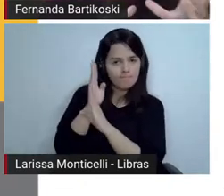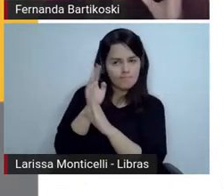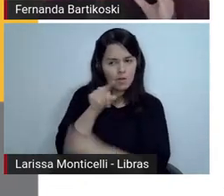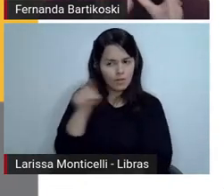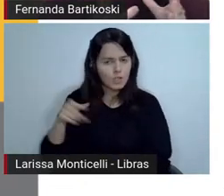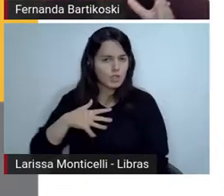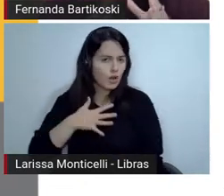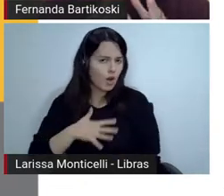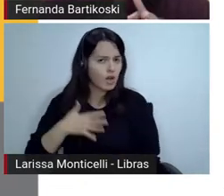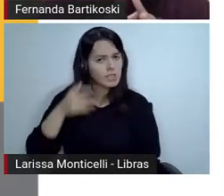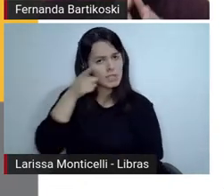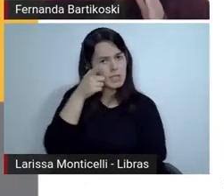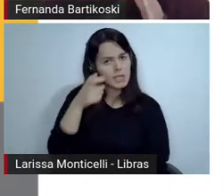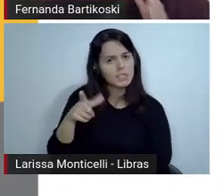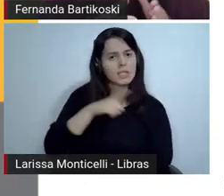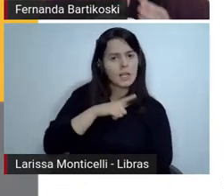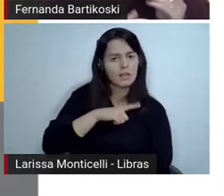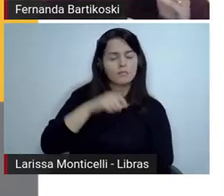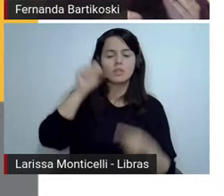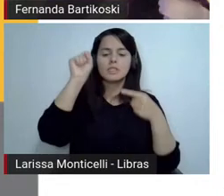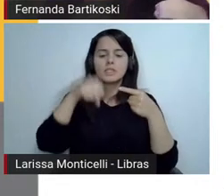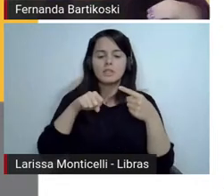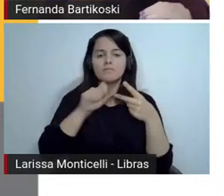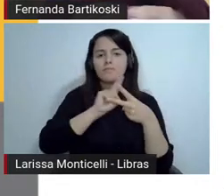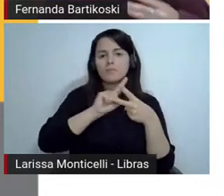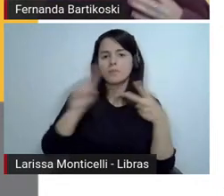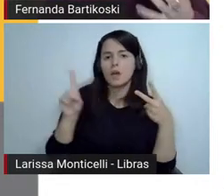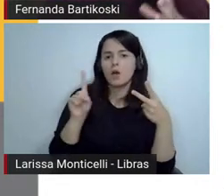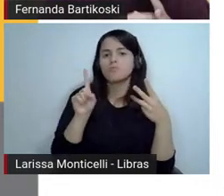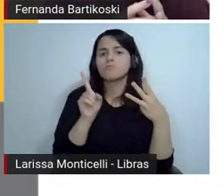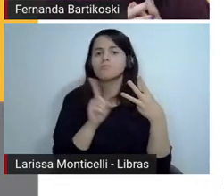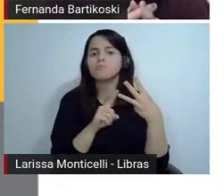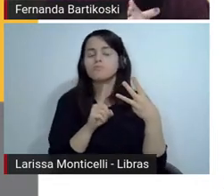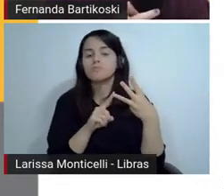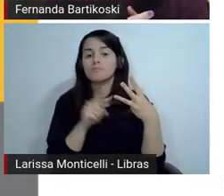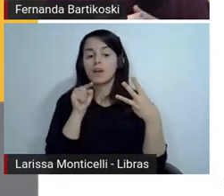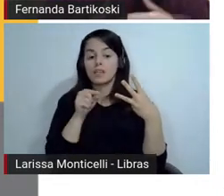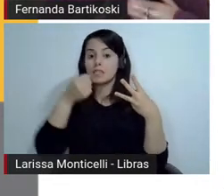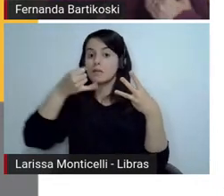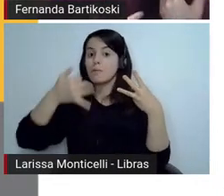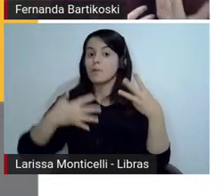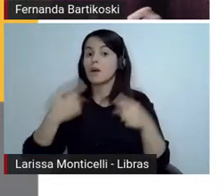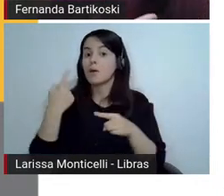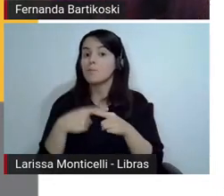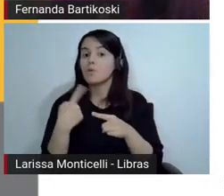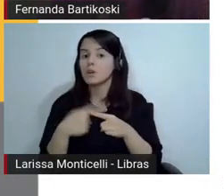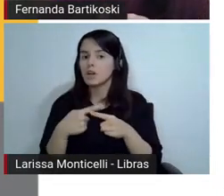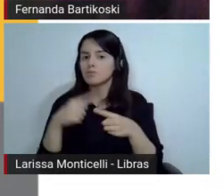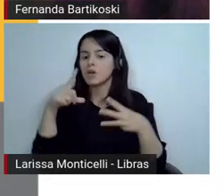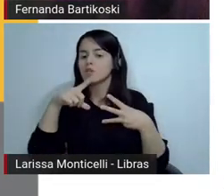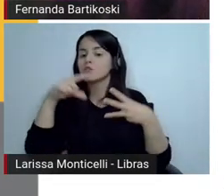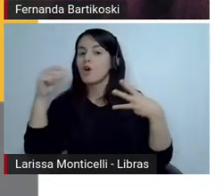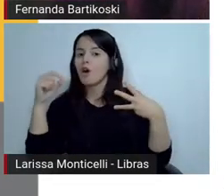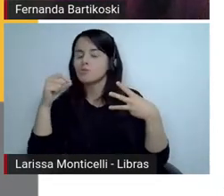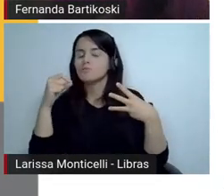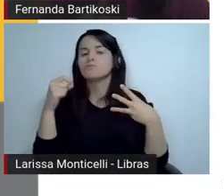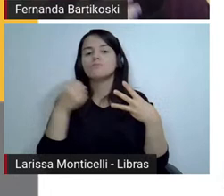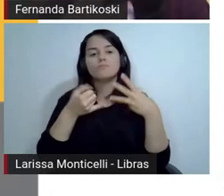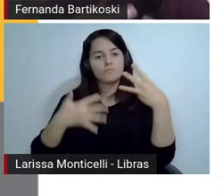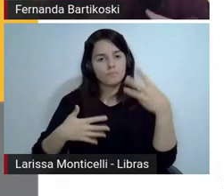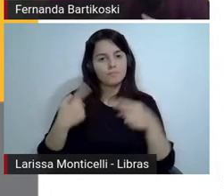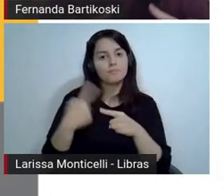ali a gente já tem um termômetro né para saber se eles já já leram alguma coisa né vocês assistiram algum filme ou série